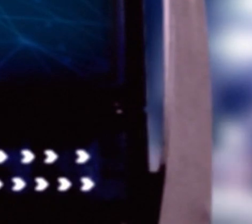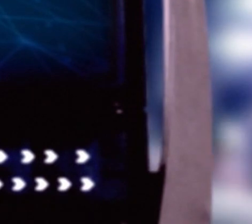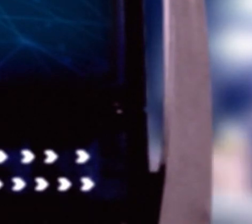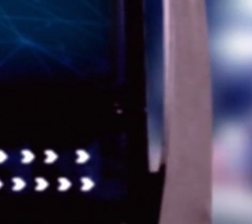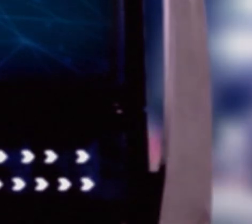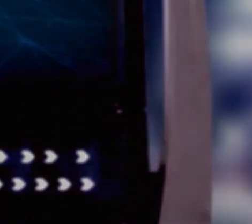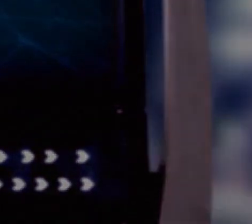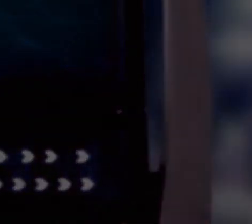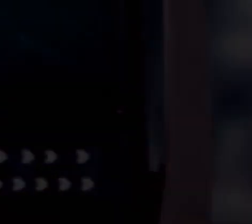Transcrição Negri